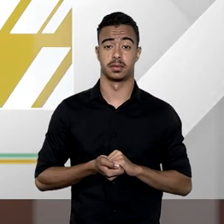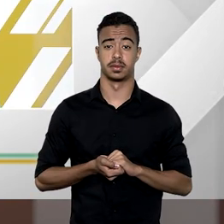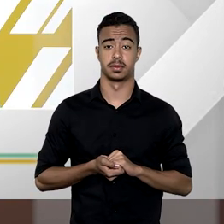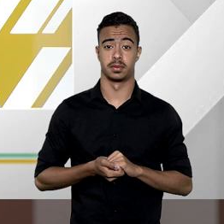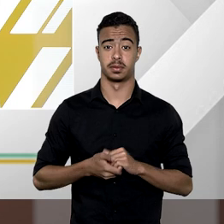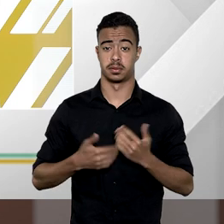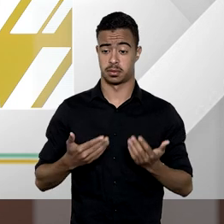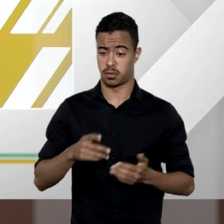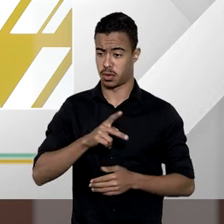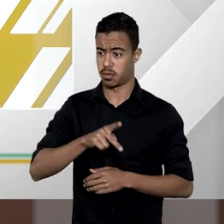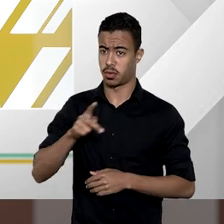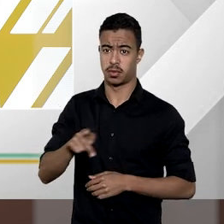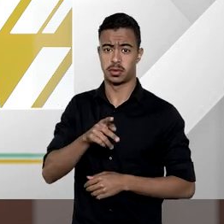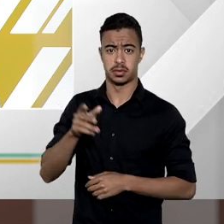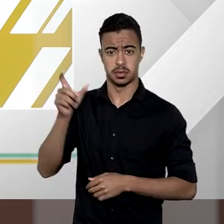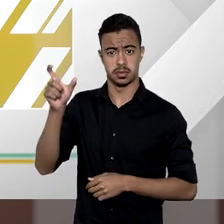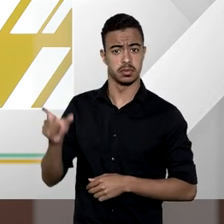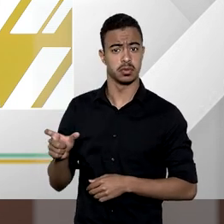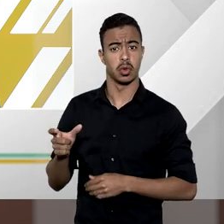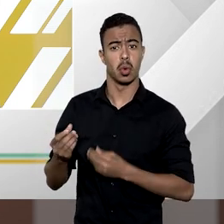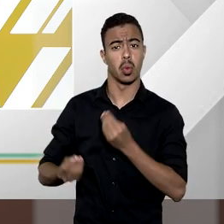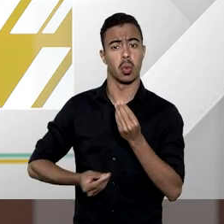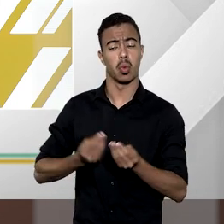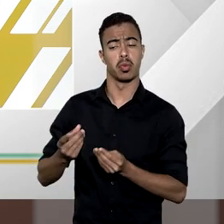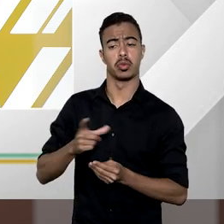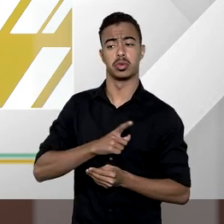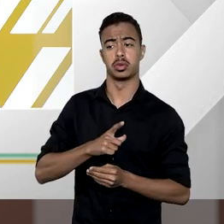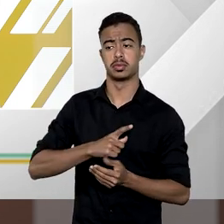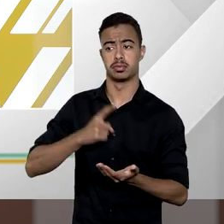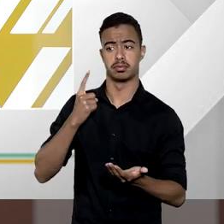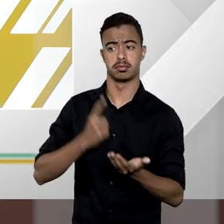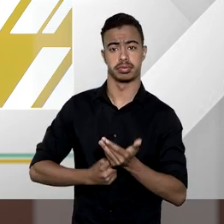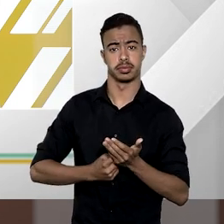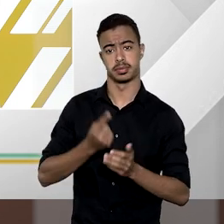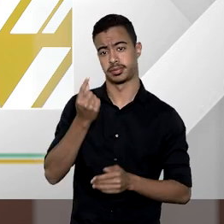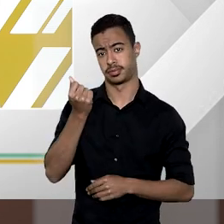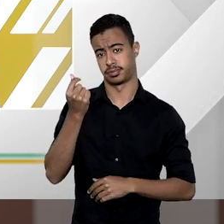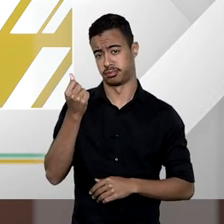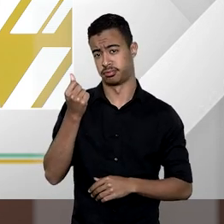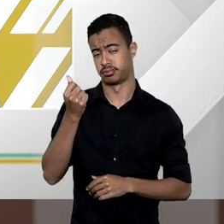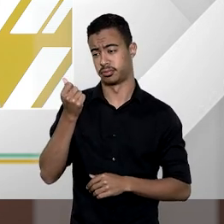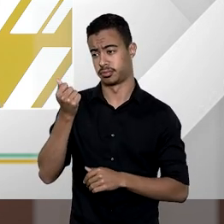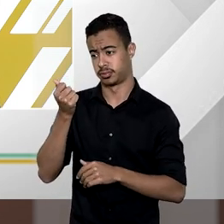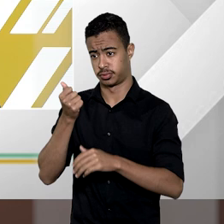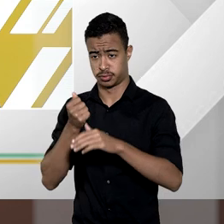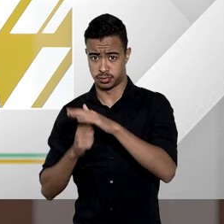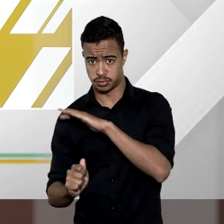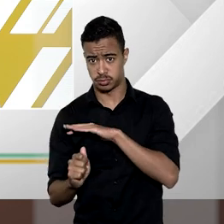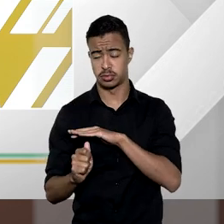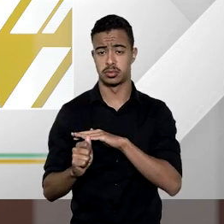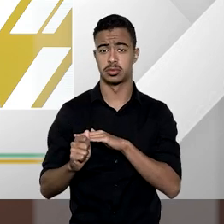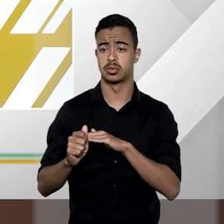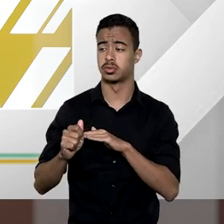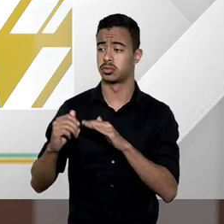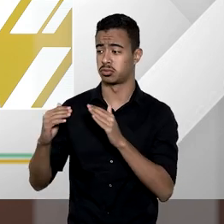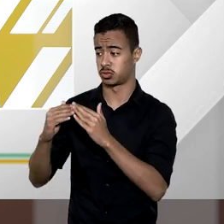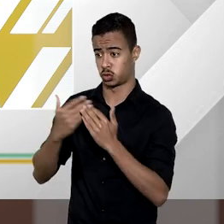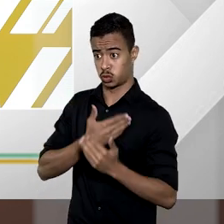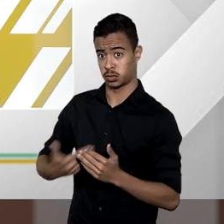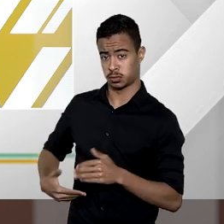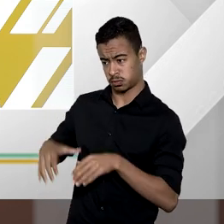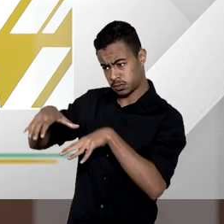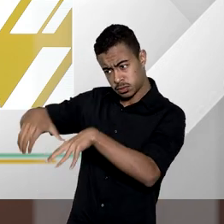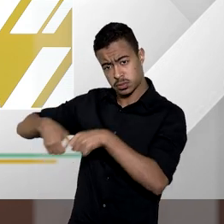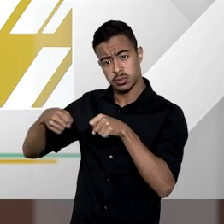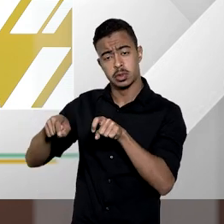e professor Egon como é estabelecido o valor da indenização de desapropriação e